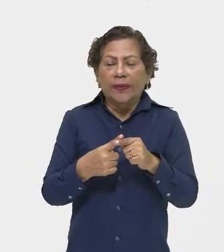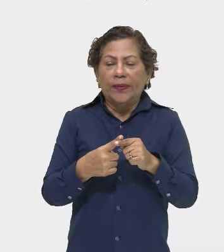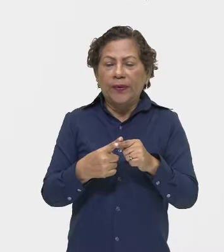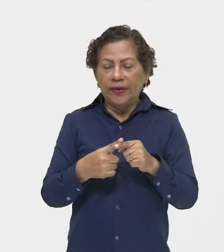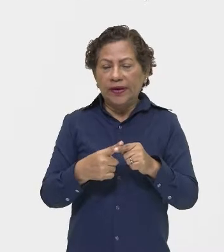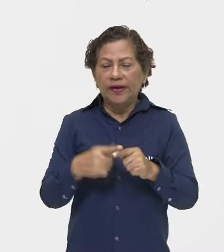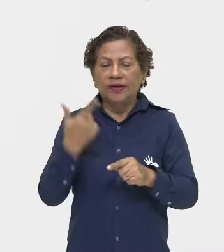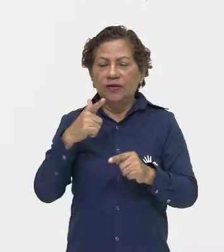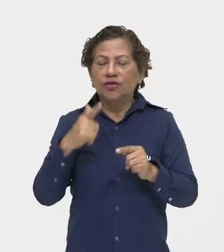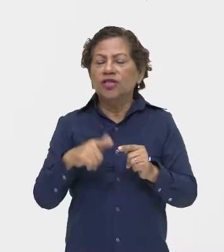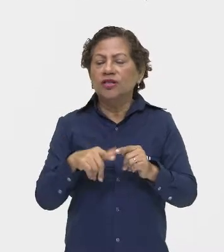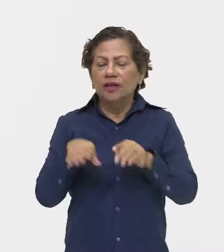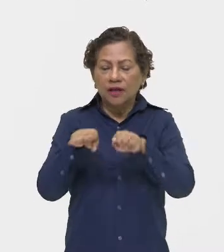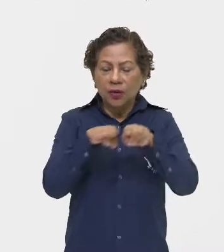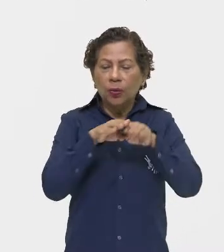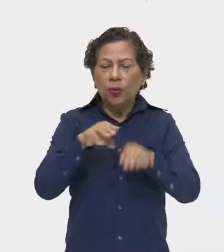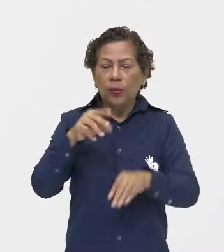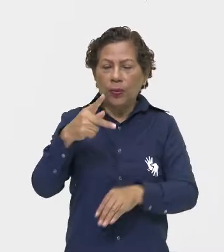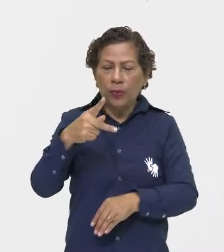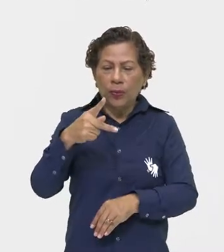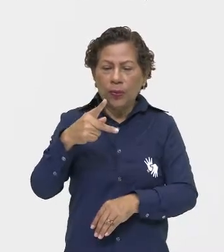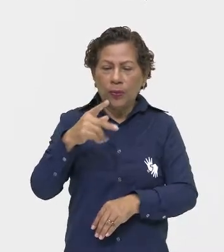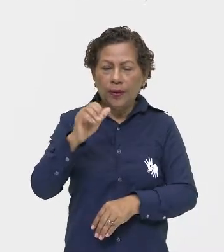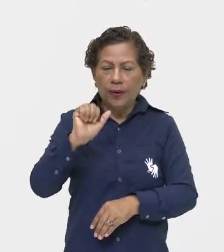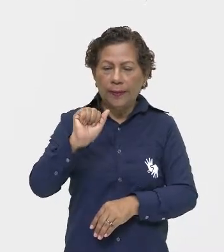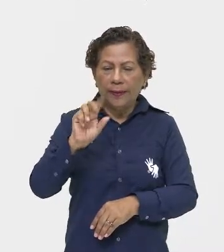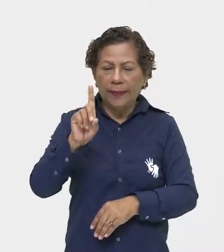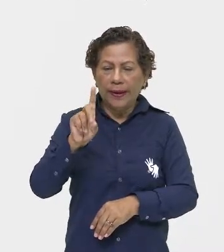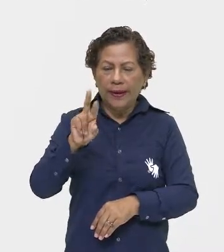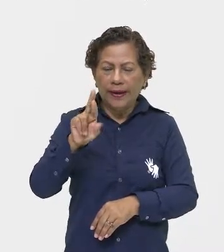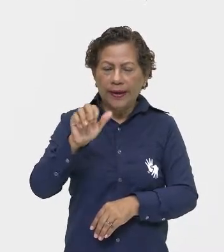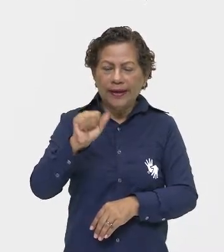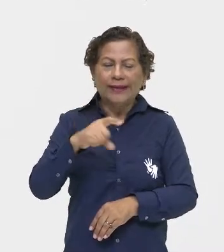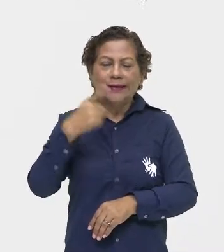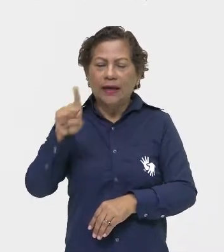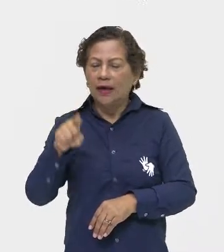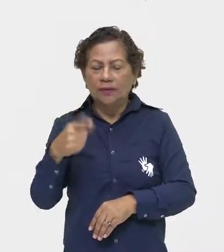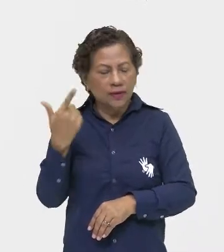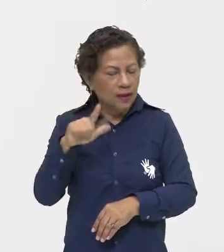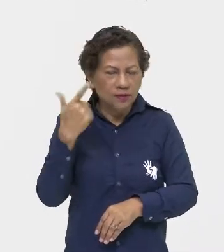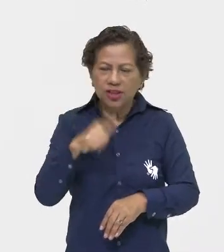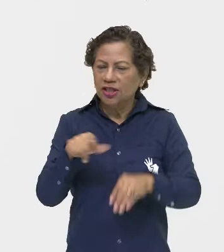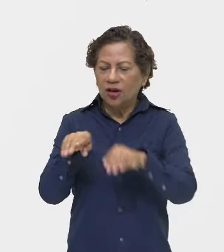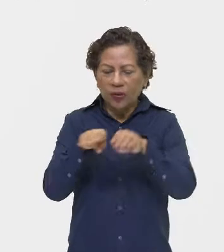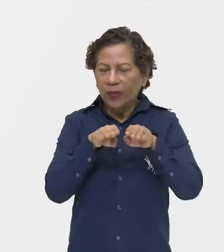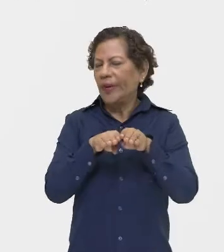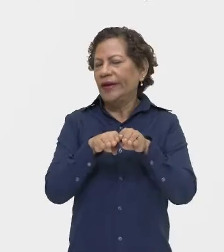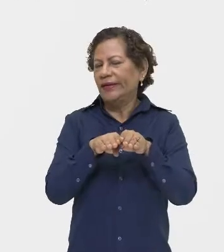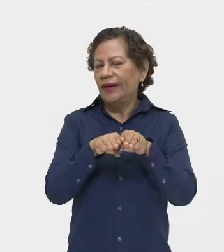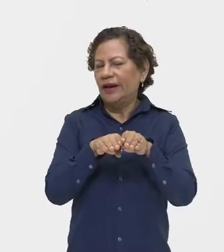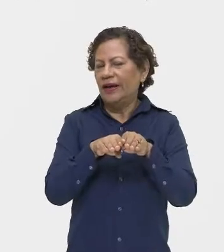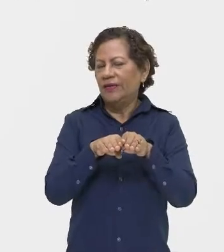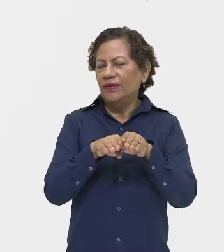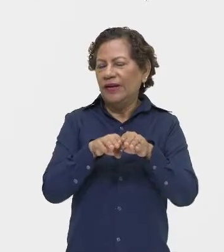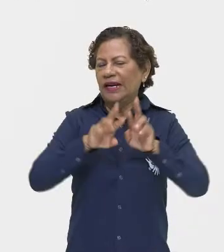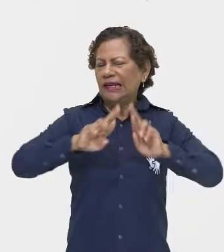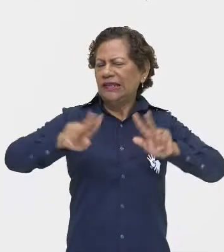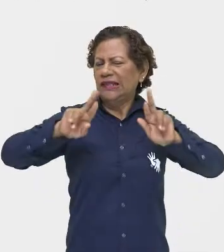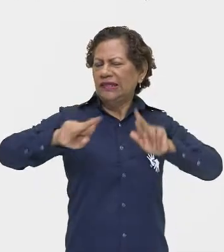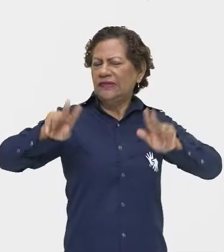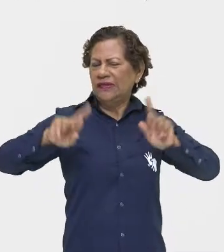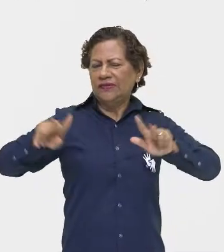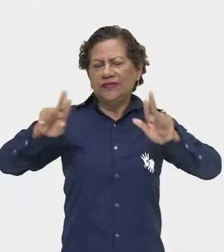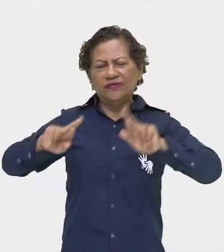Defendia o absurdo, a incoerência, a desordem e o caos. Deu para entender agora?